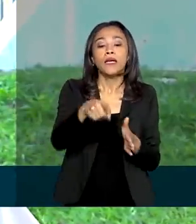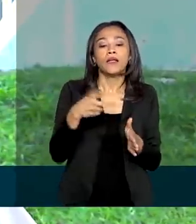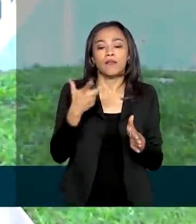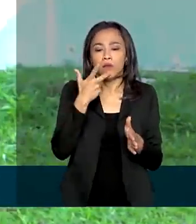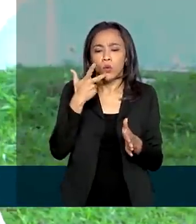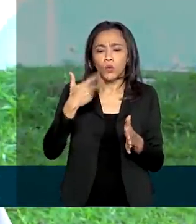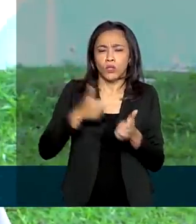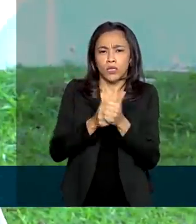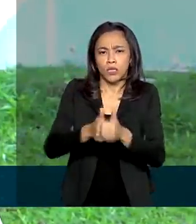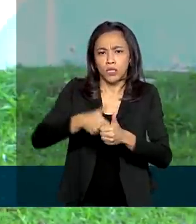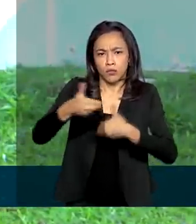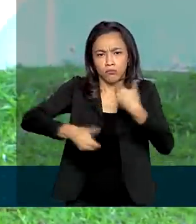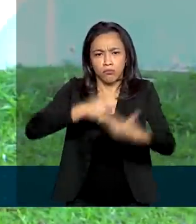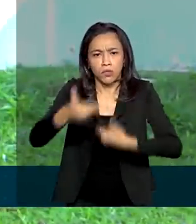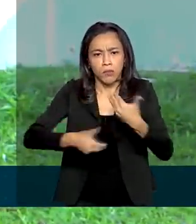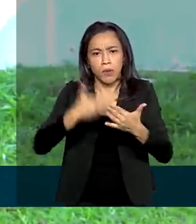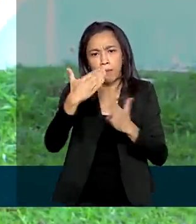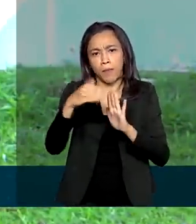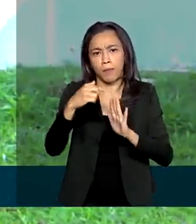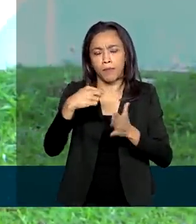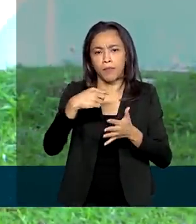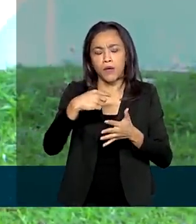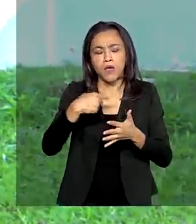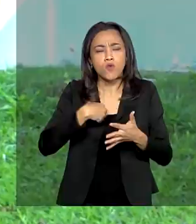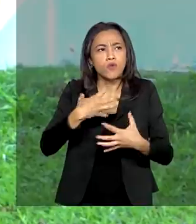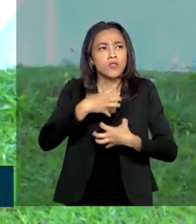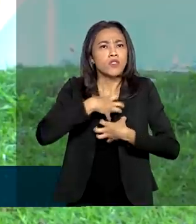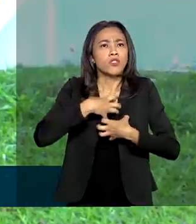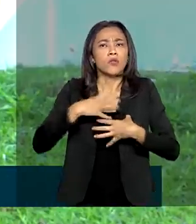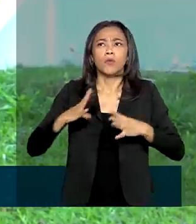terapêutico. Na quarta-feira eu senti muita melhora.